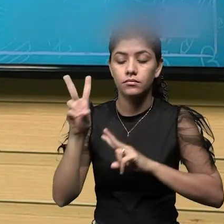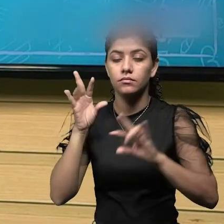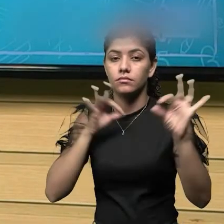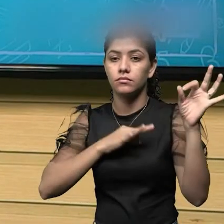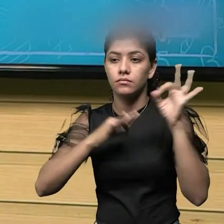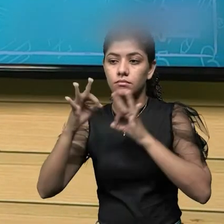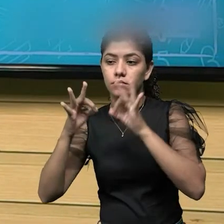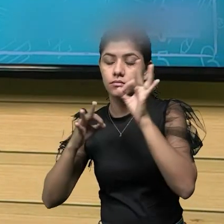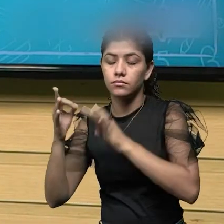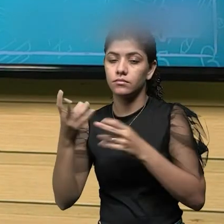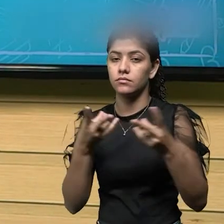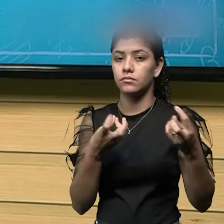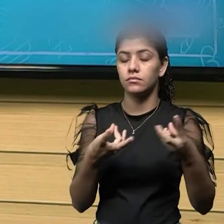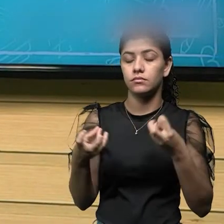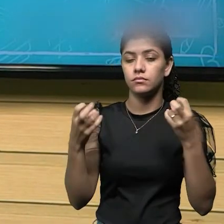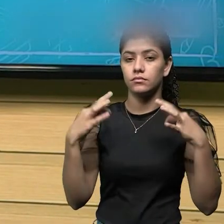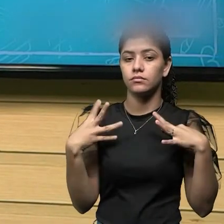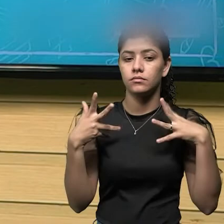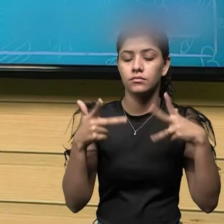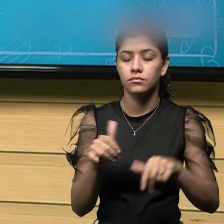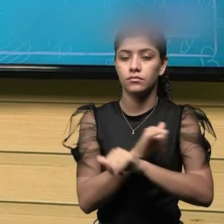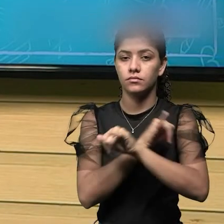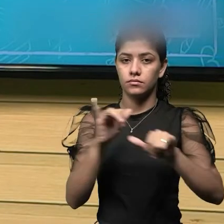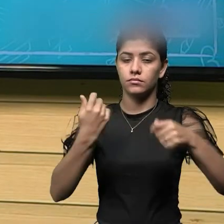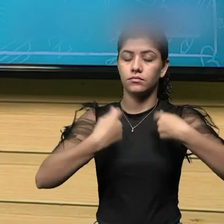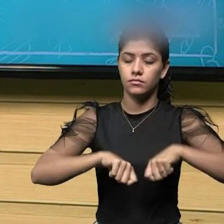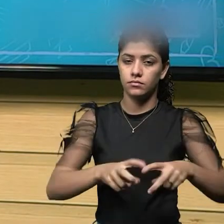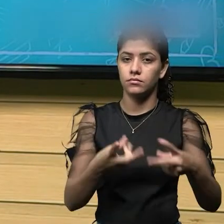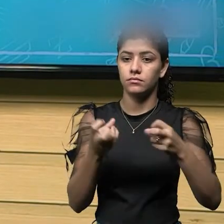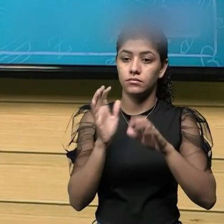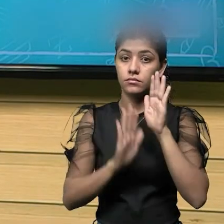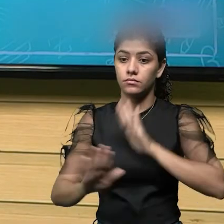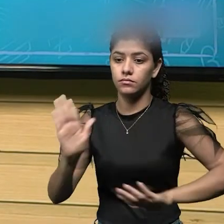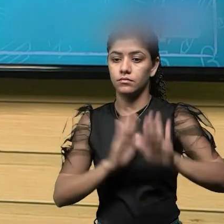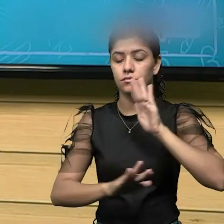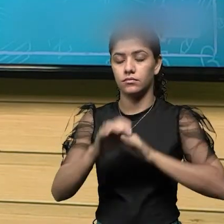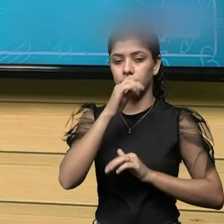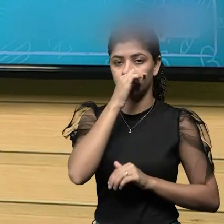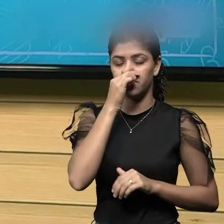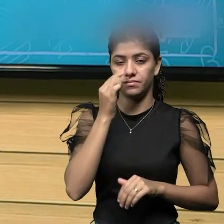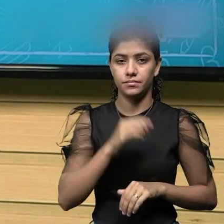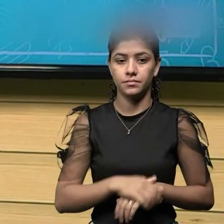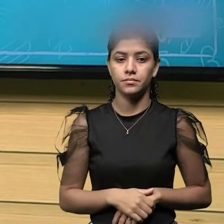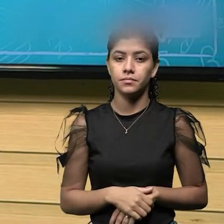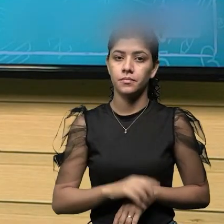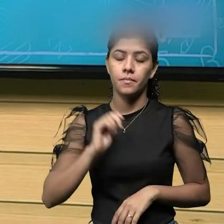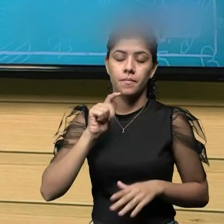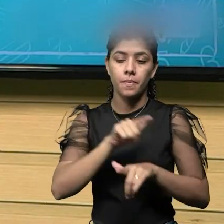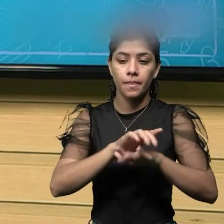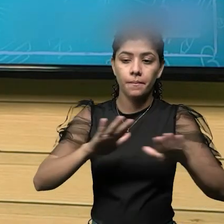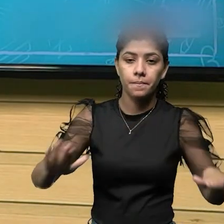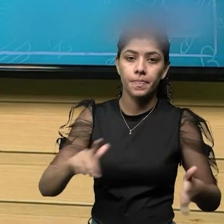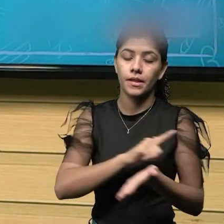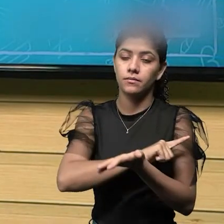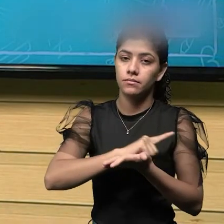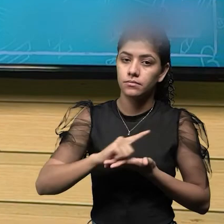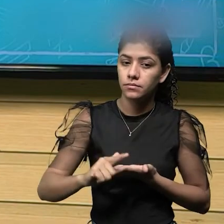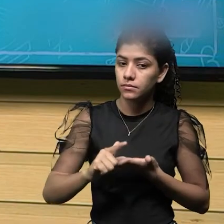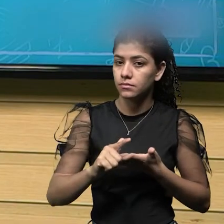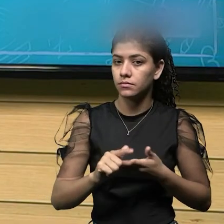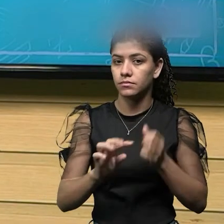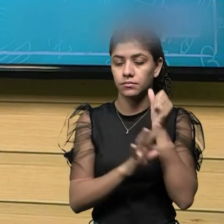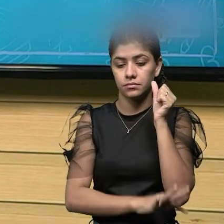obter o resultado, todas essas informações têm que ser observadas. Tem que ser um ambiente limpo, tem que estar na temperatura